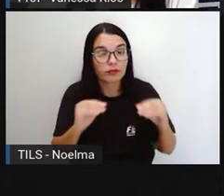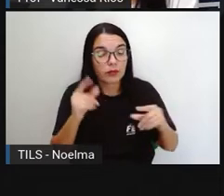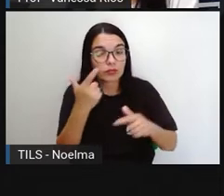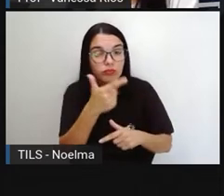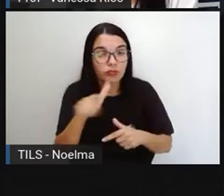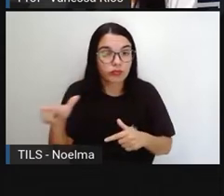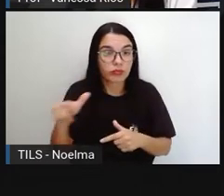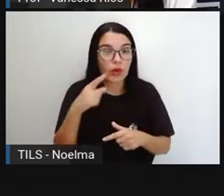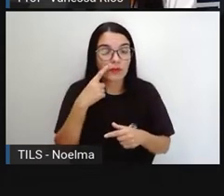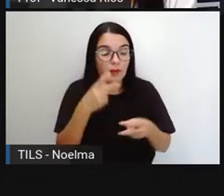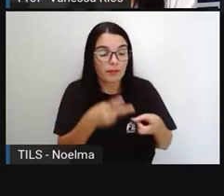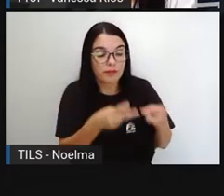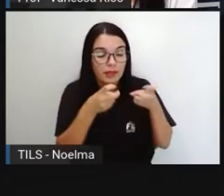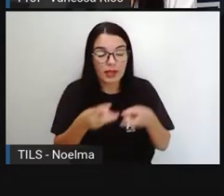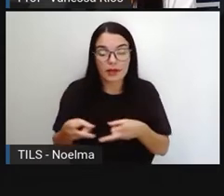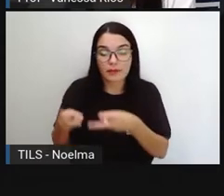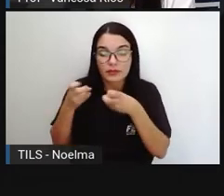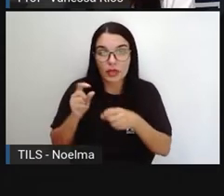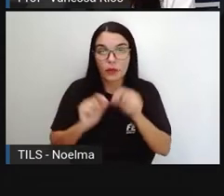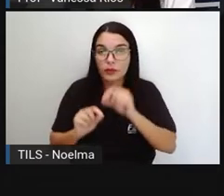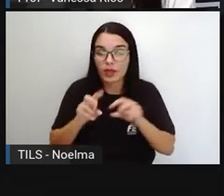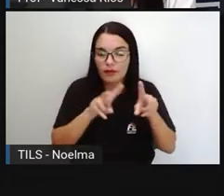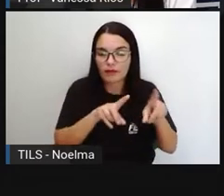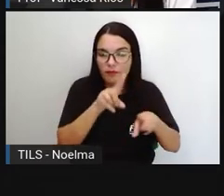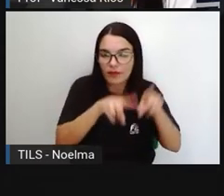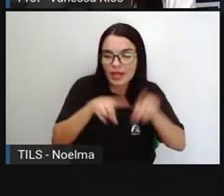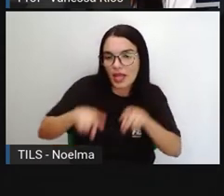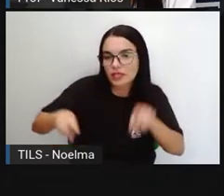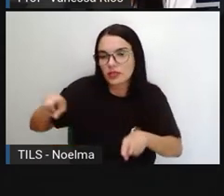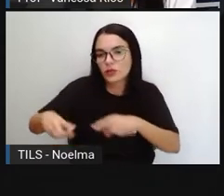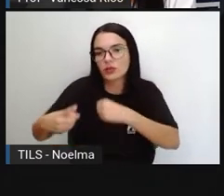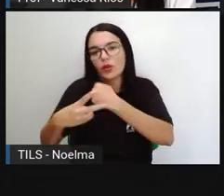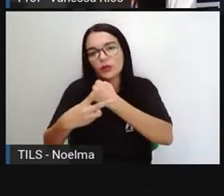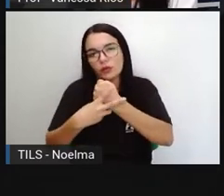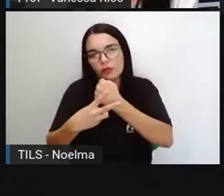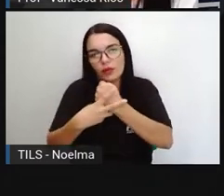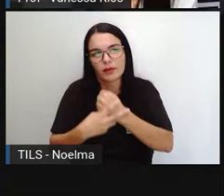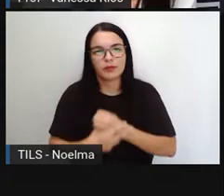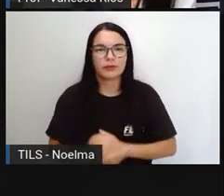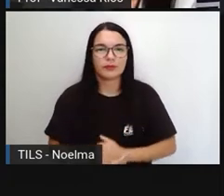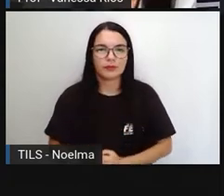observando justamente essas variações que o verbo pode apresentar.